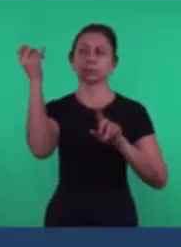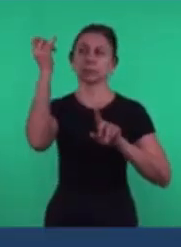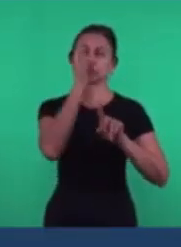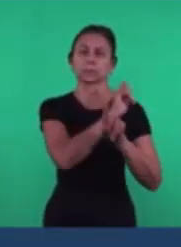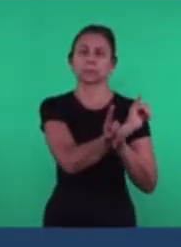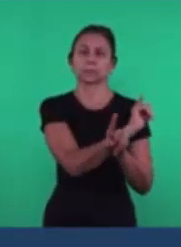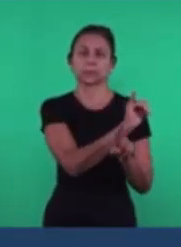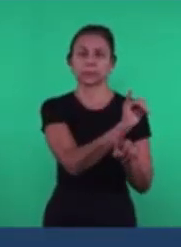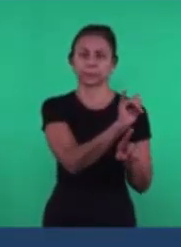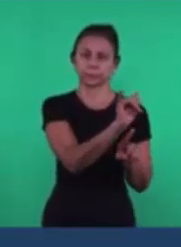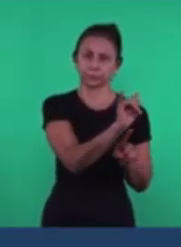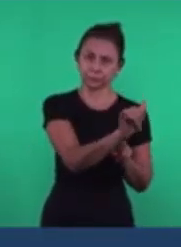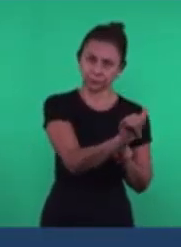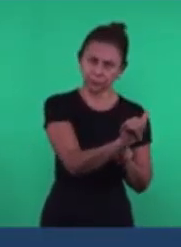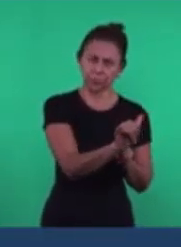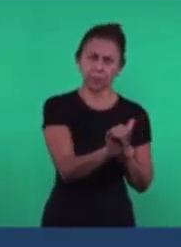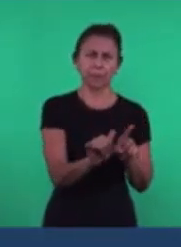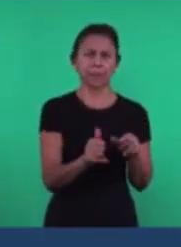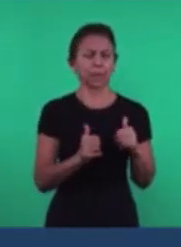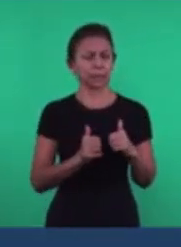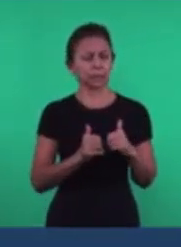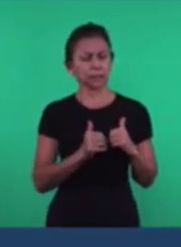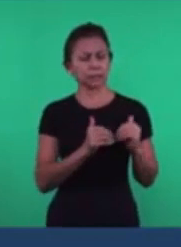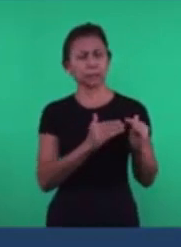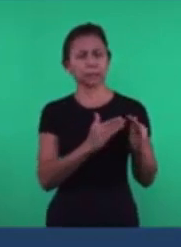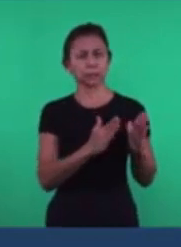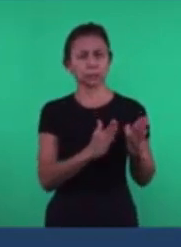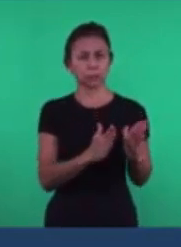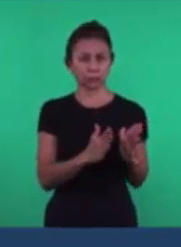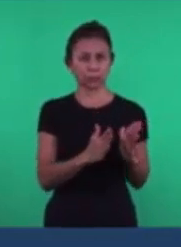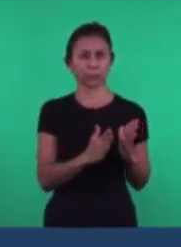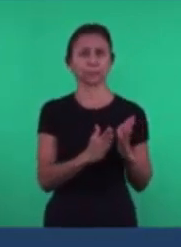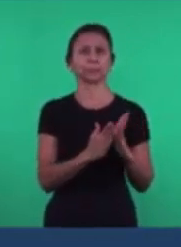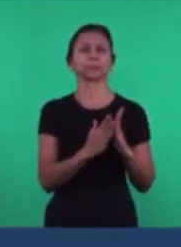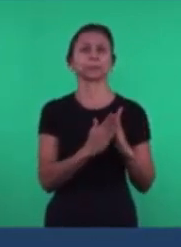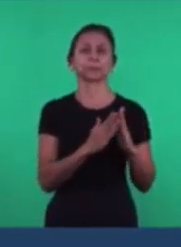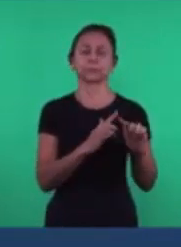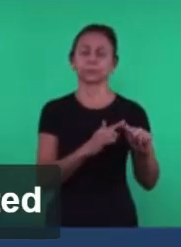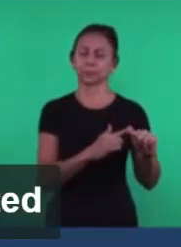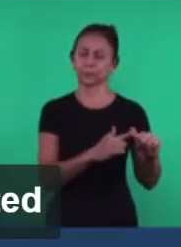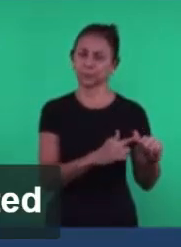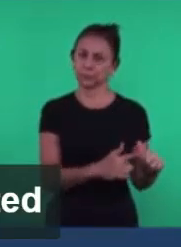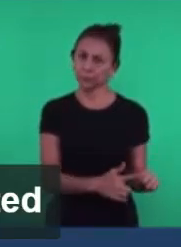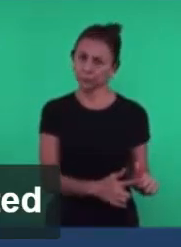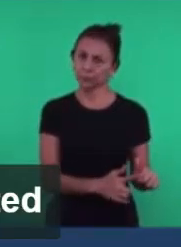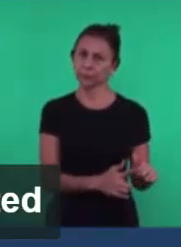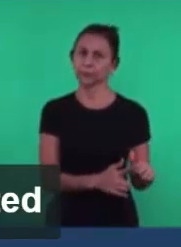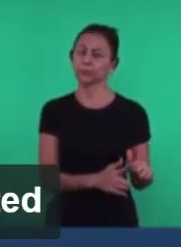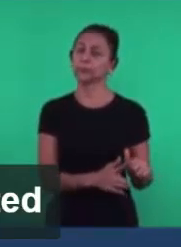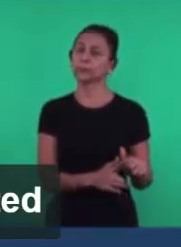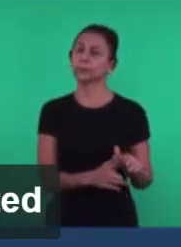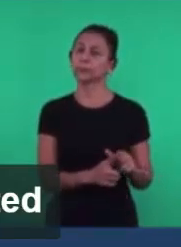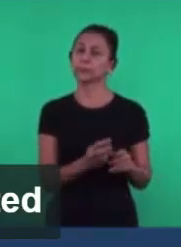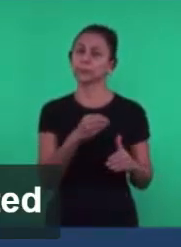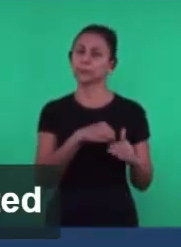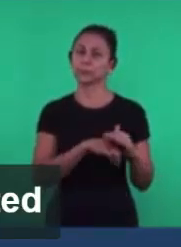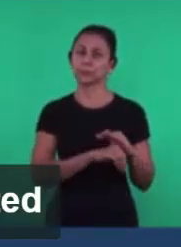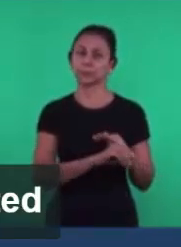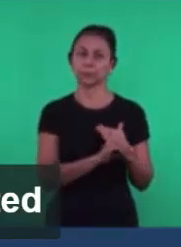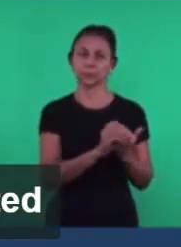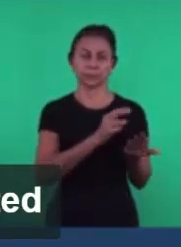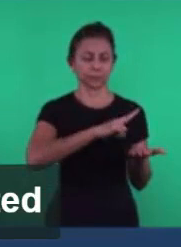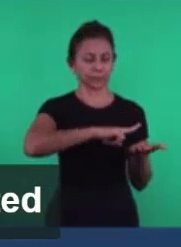Aquilo que deu início A igreja Está exatamente Na carta A igreja De